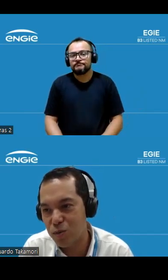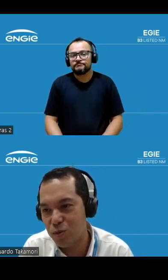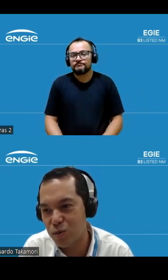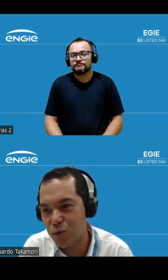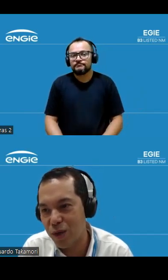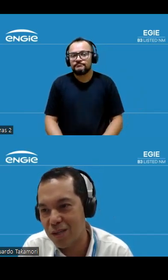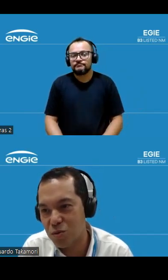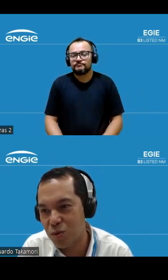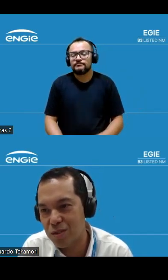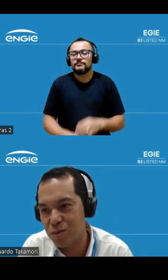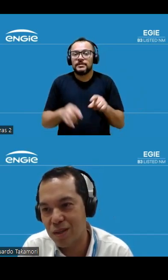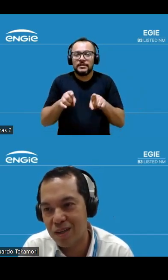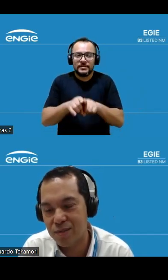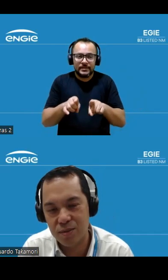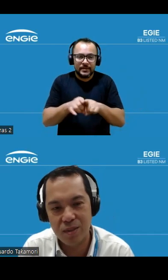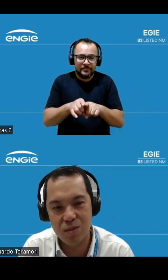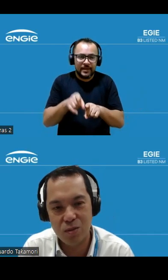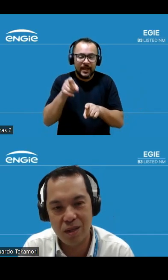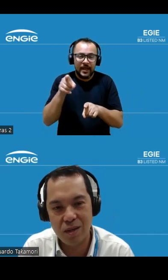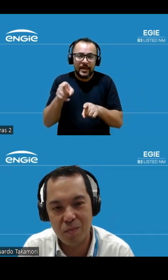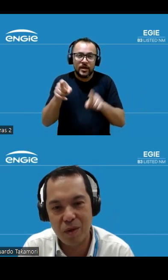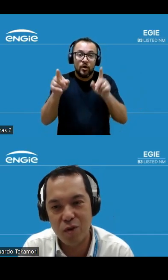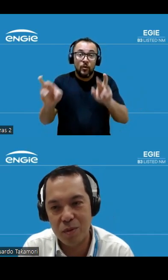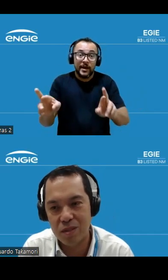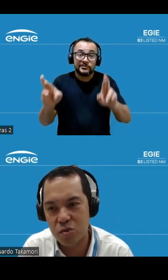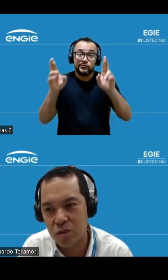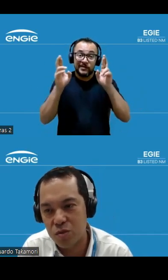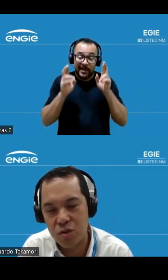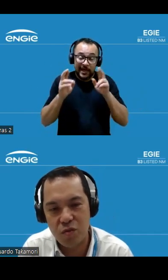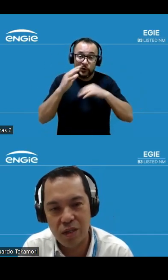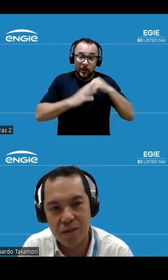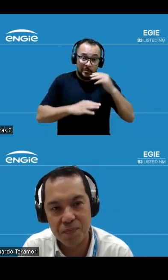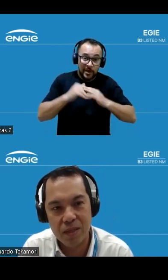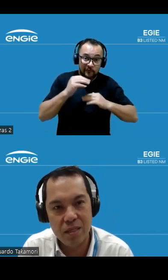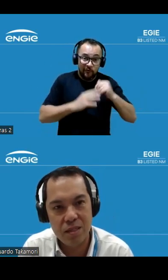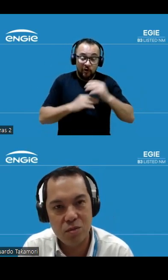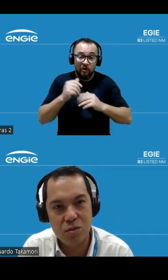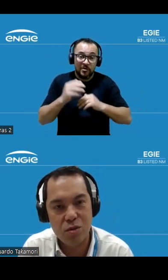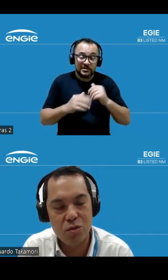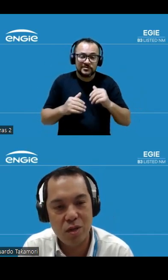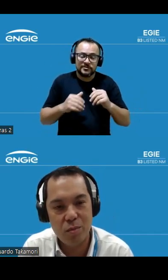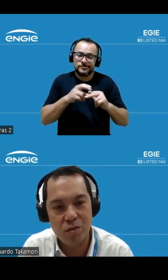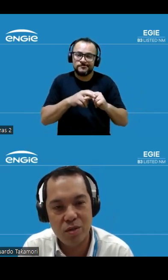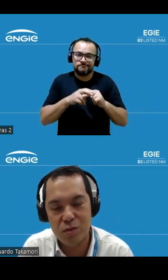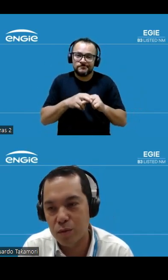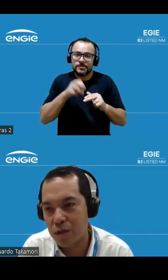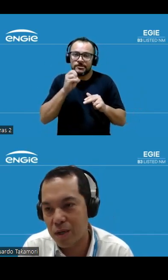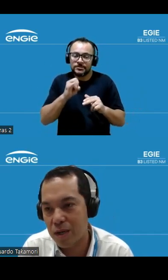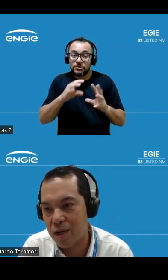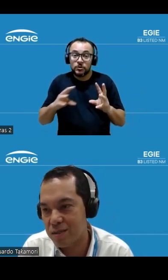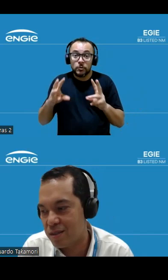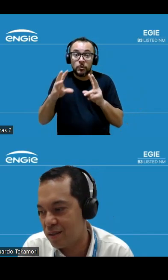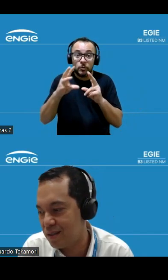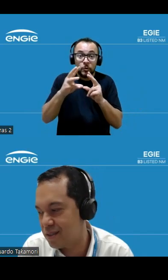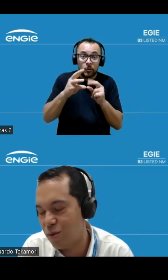todo o resto, todo o resultado e toda a performance não se justifica se todos os nossos colaboradores não voltarem